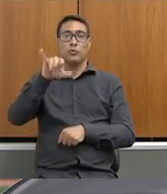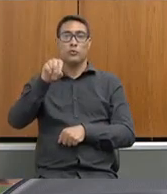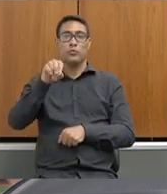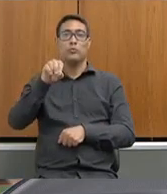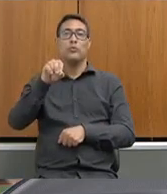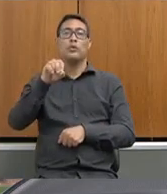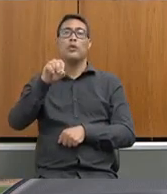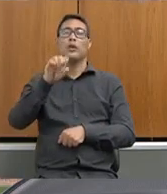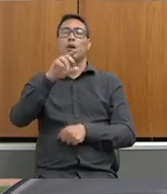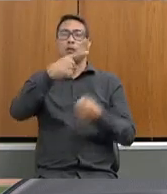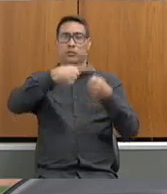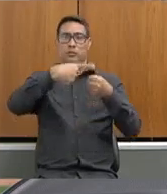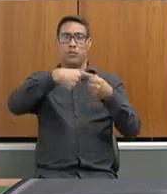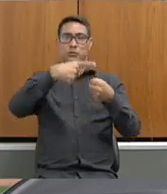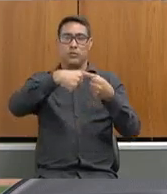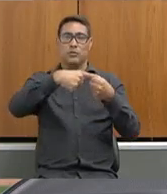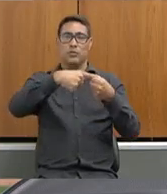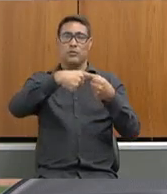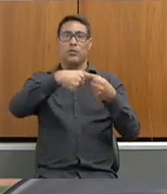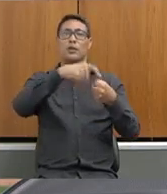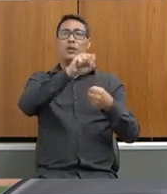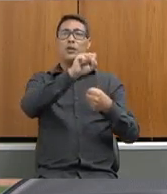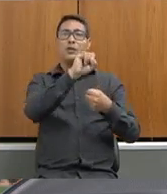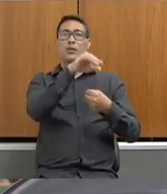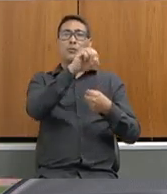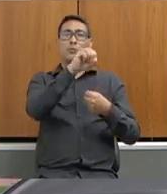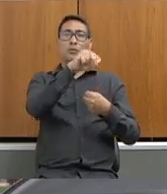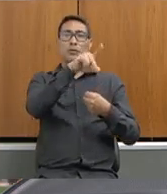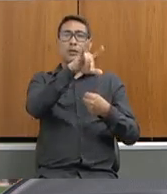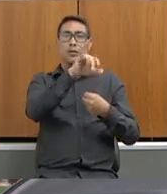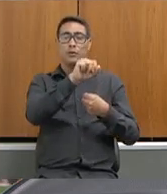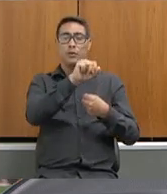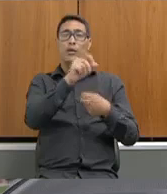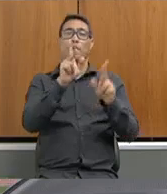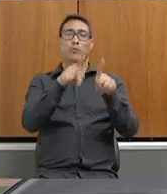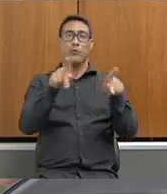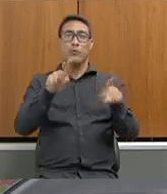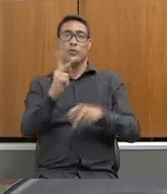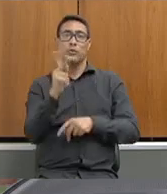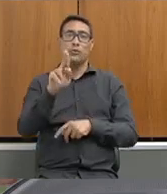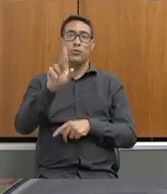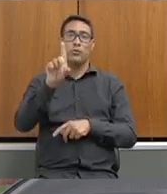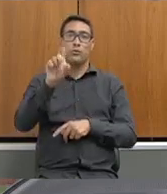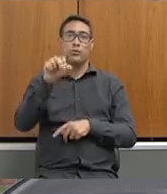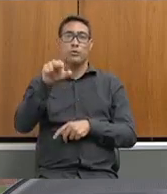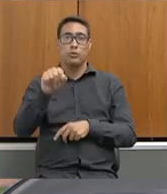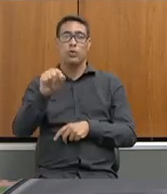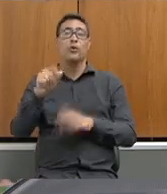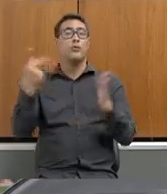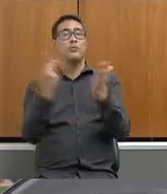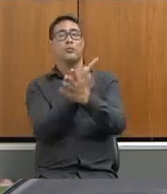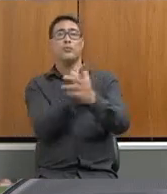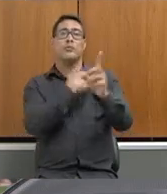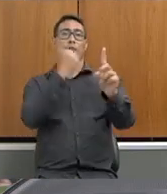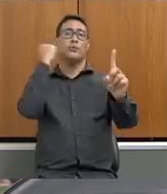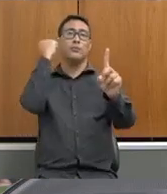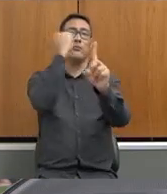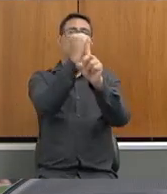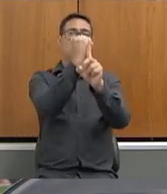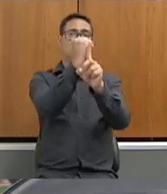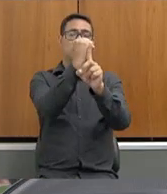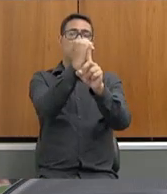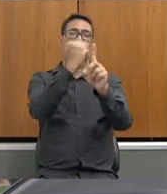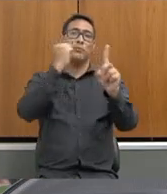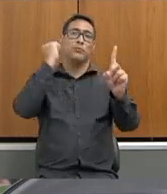Simão do Rio Preto, em Simonésia. O professor Hudson foi covardemente assassinado, faleceu